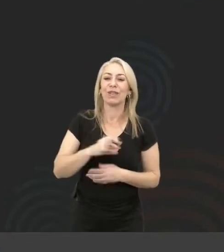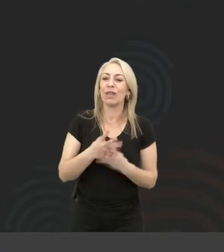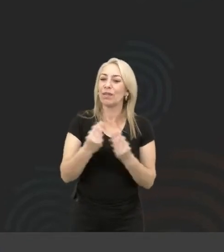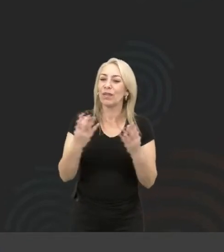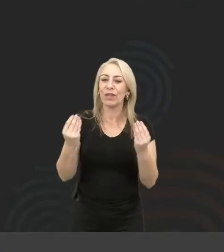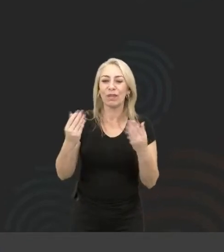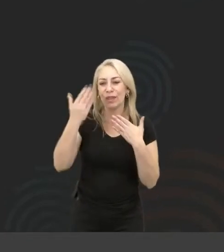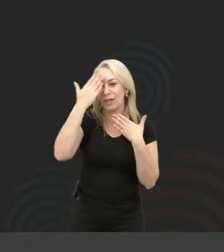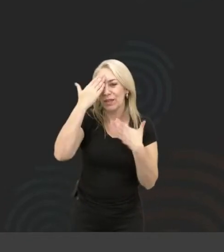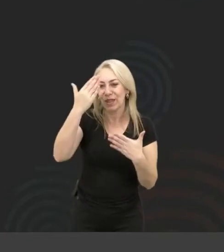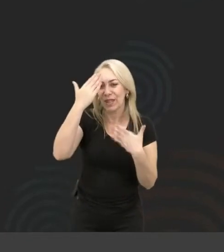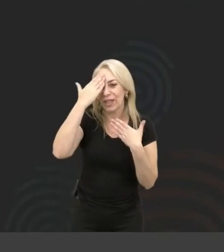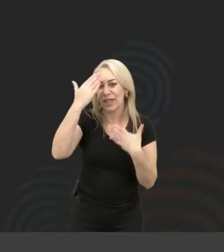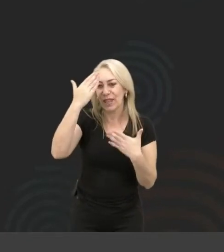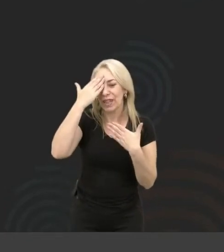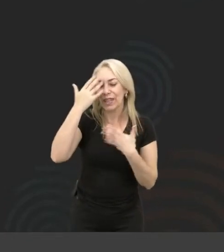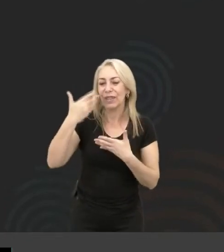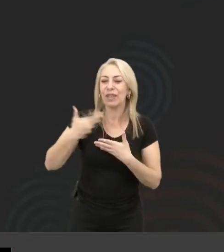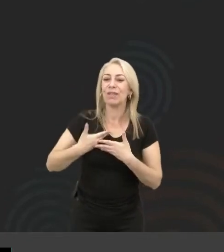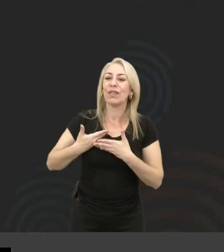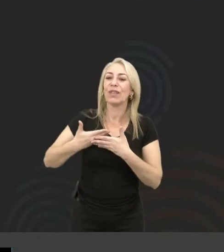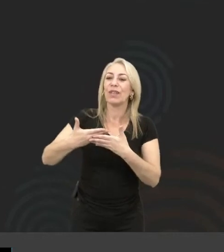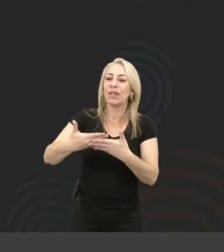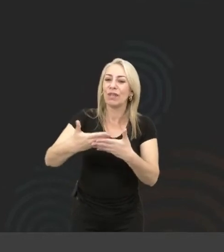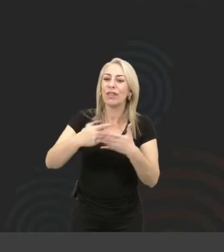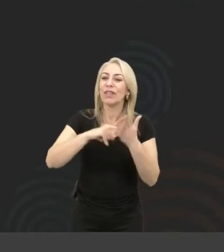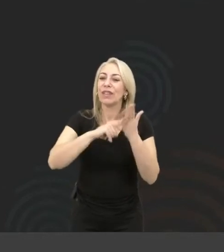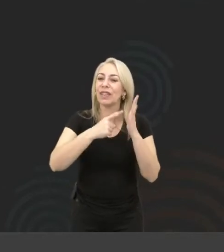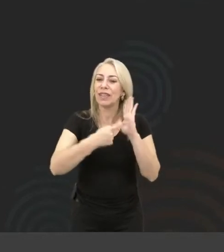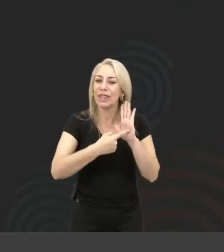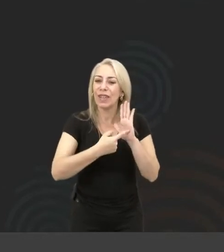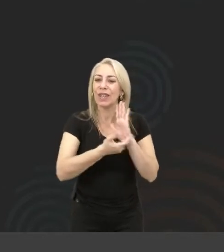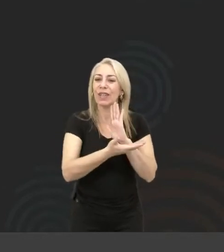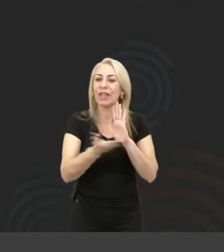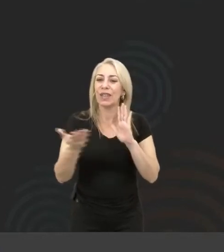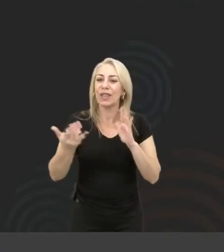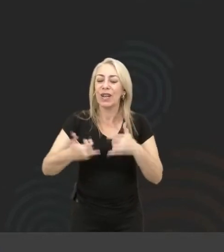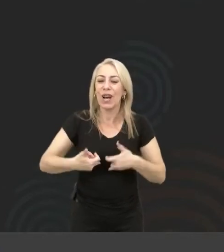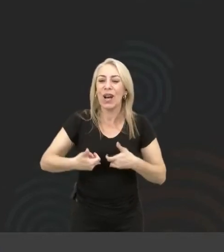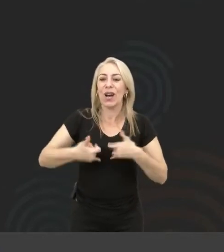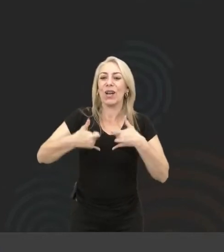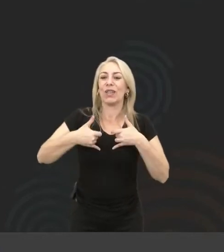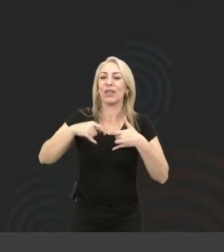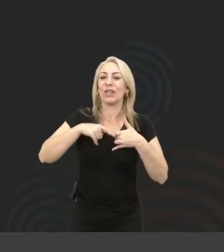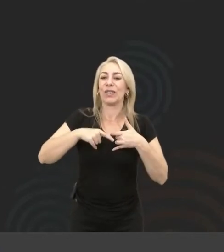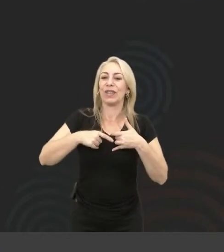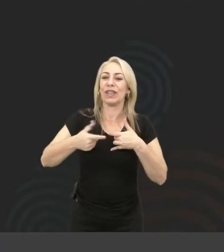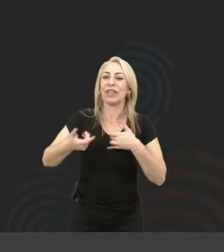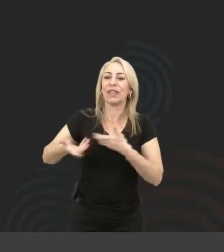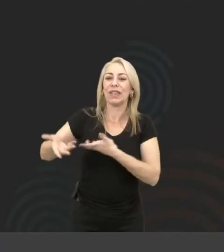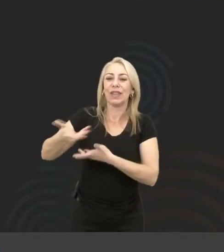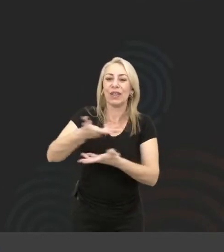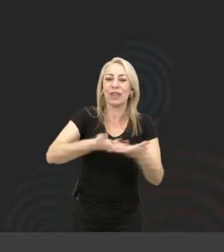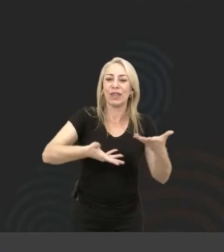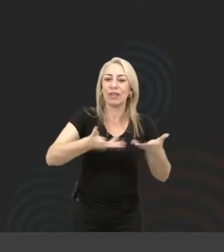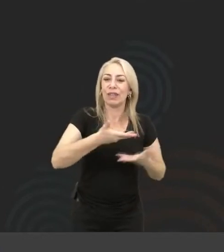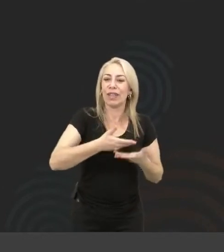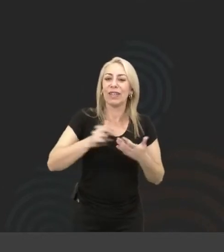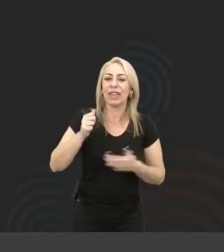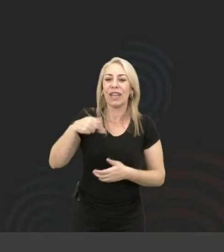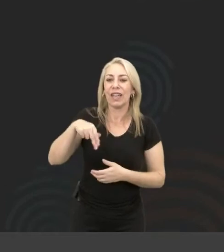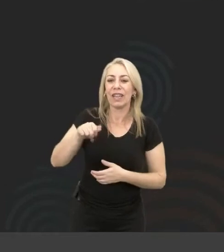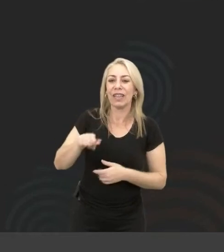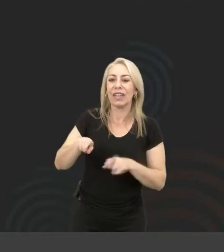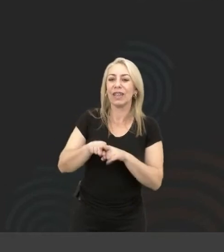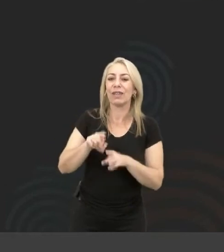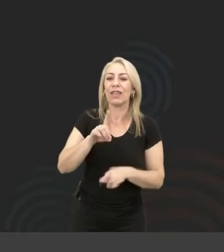muito obrigada mesmo. Muito obrigada pelo convite, o pessoal da Hand Talk. Muito obrigada pela honra de ter essa conversa aqui com a Ana e com o Diego, que foi,